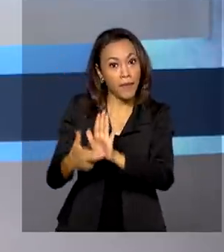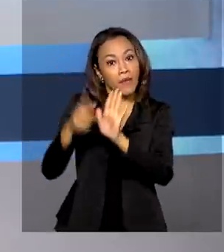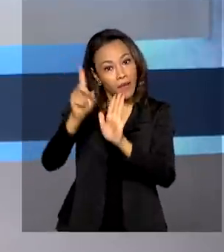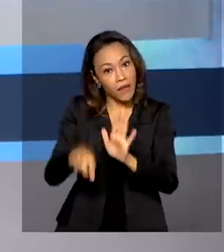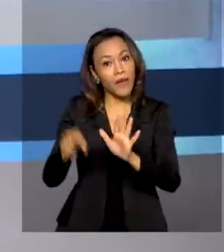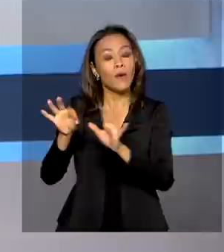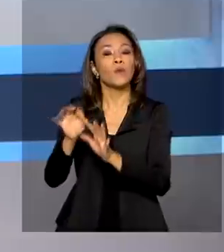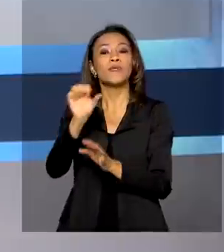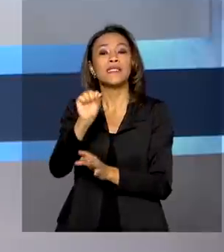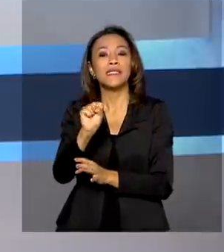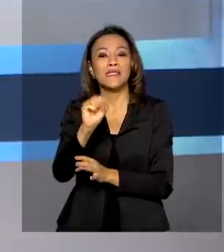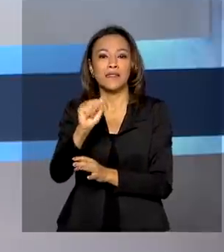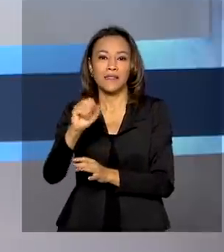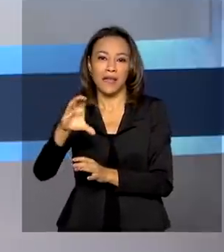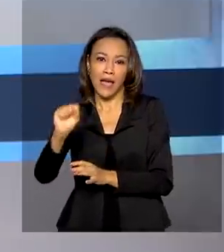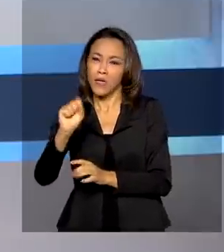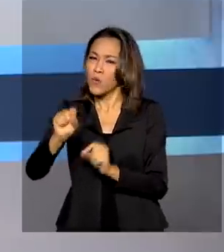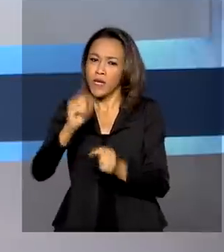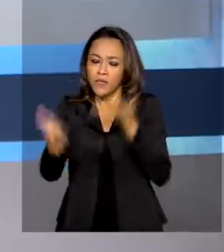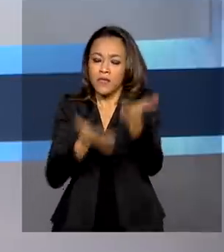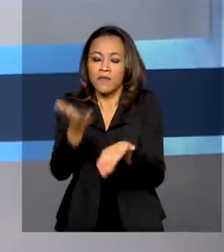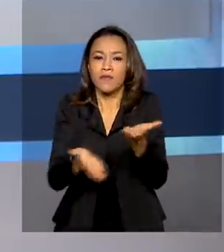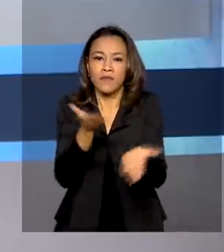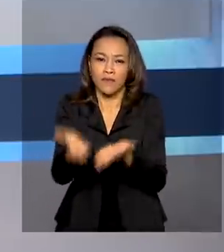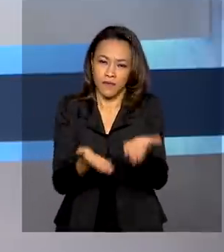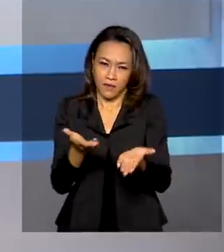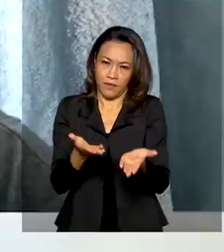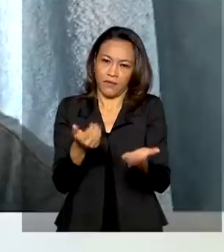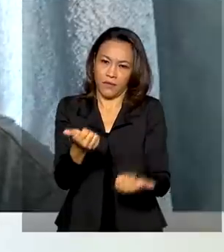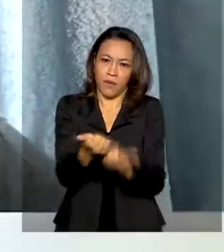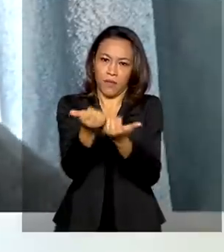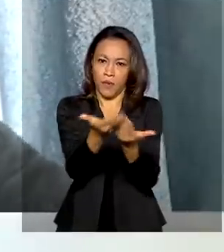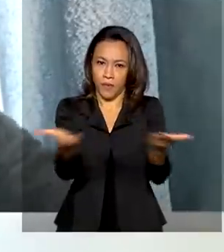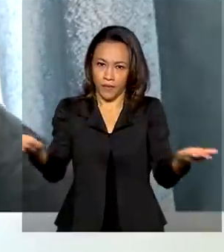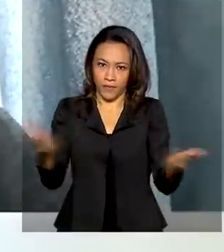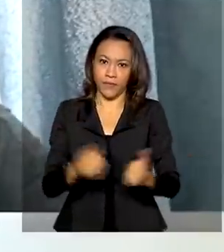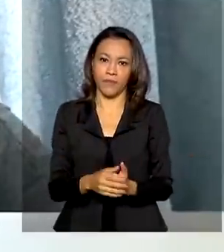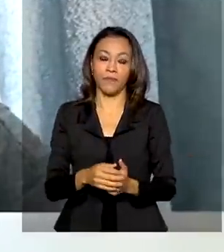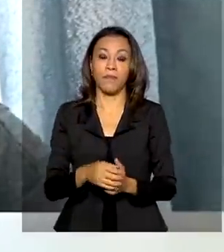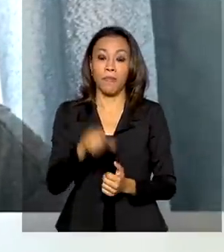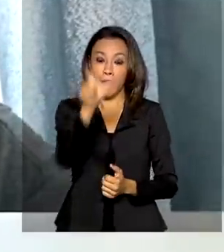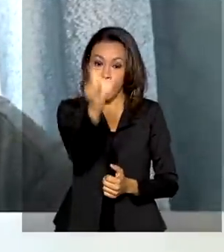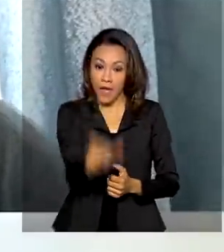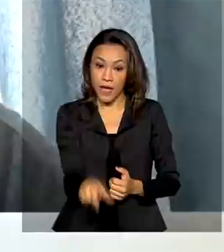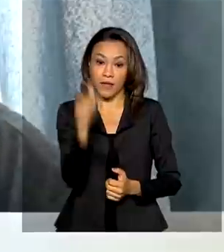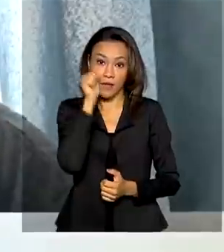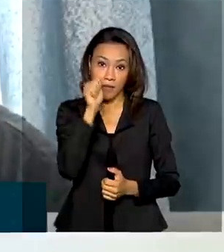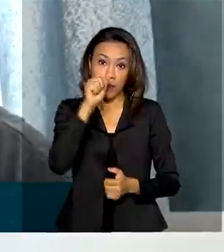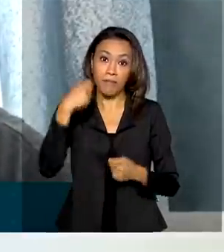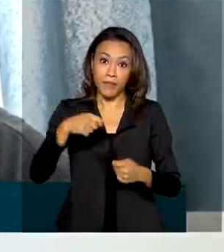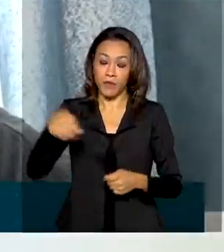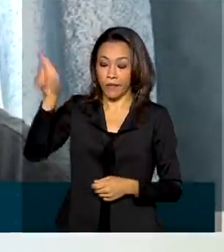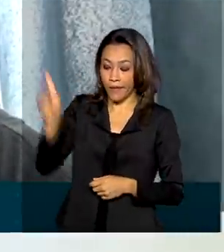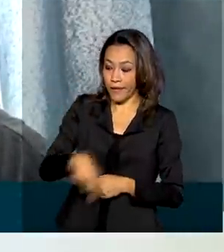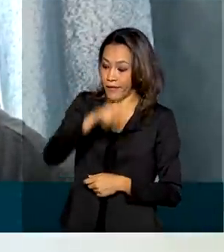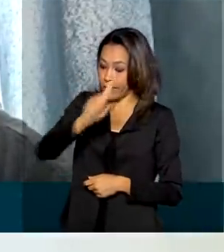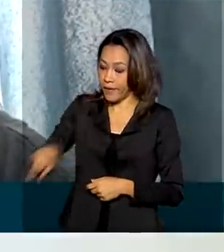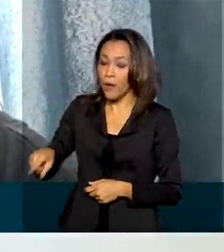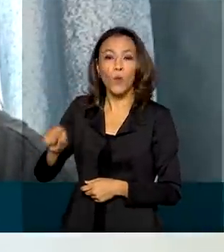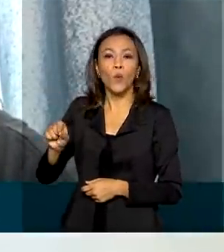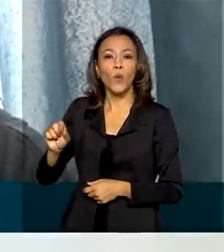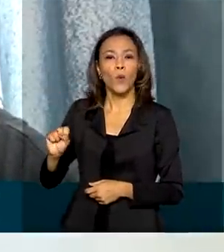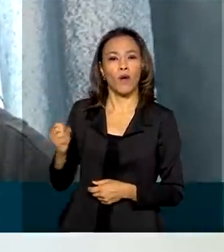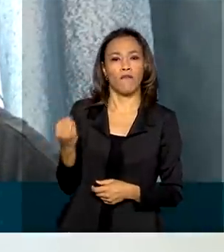SACs, os serviços de atendimento ao consumidor. O Cielma precisou desmarcar uma viagem para a Rússia no ano